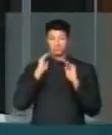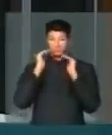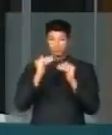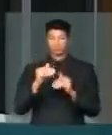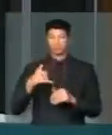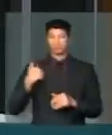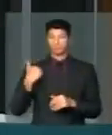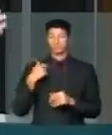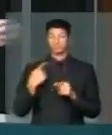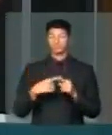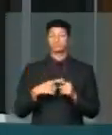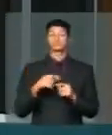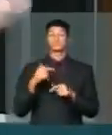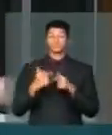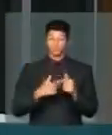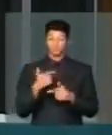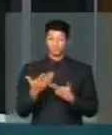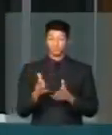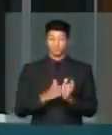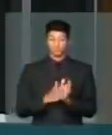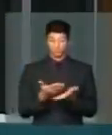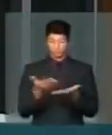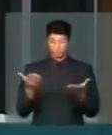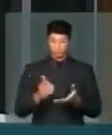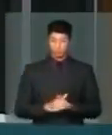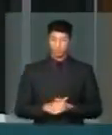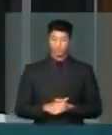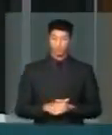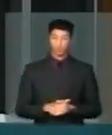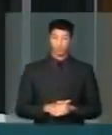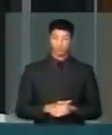responsabilidade penal, porque é assim que se trabalha, quero aqui para... Prós, vota não, Sr. Presidente.